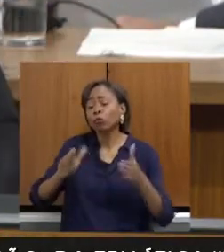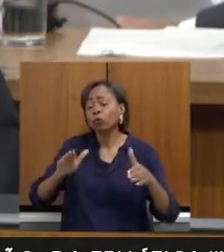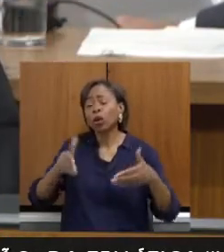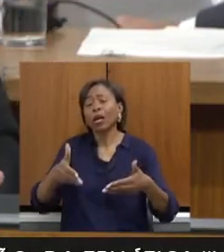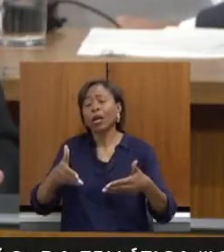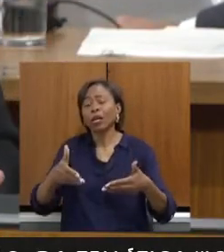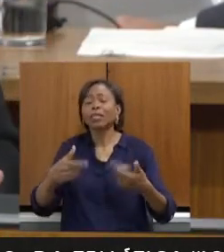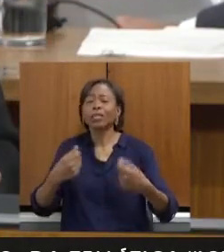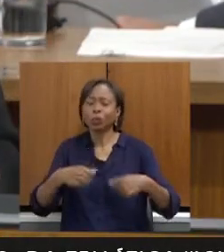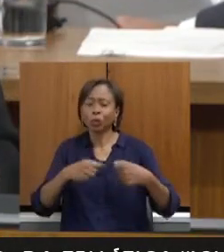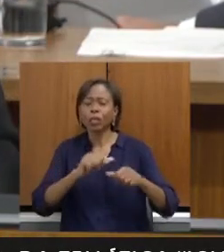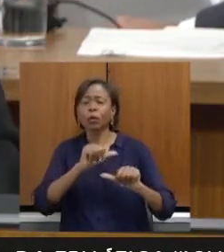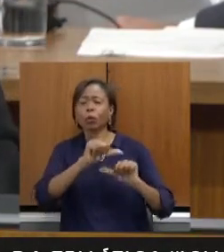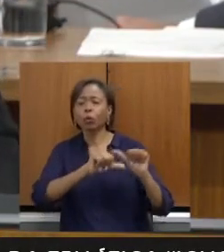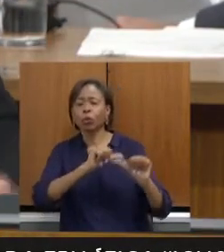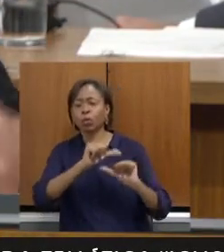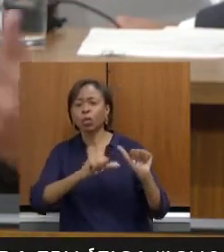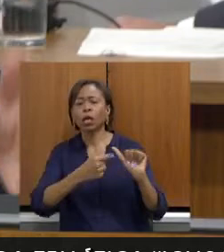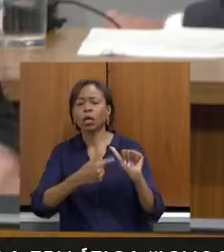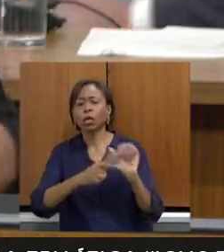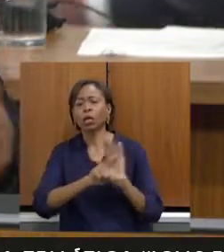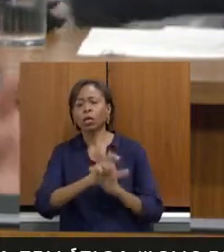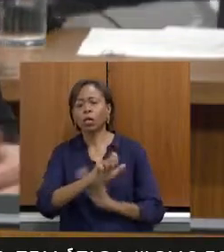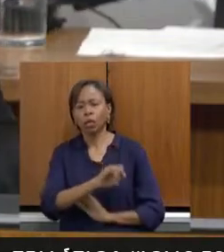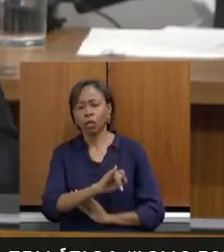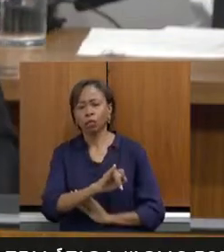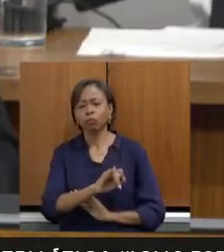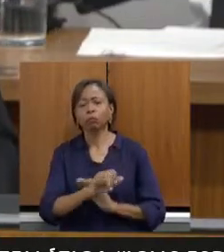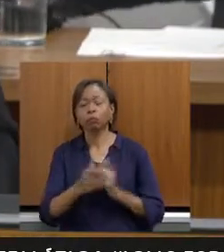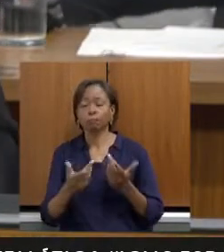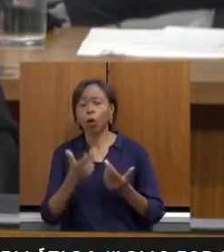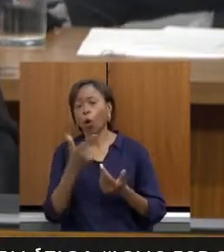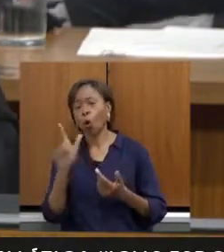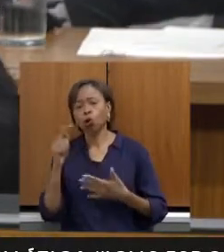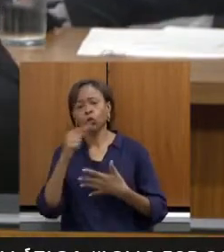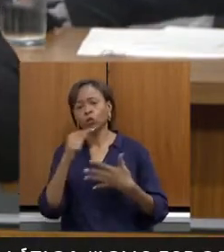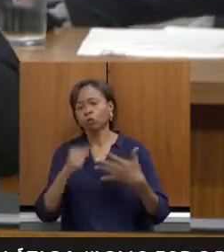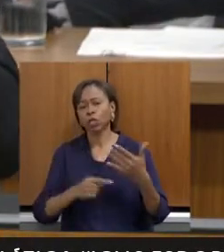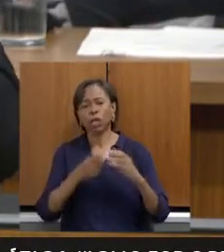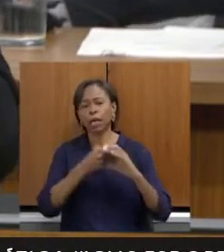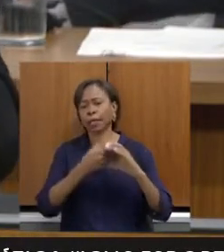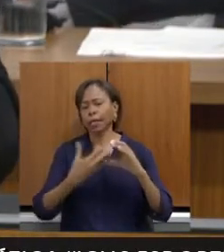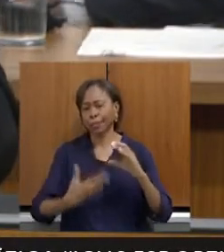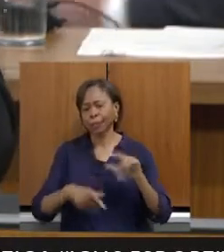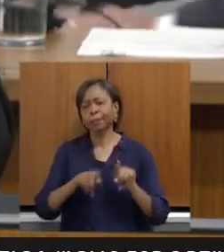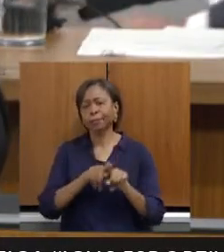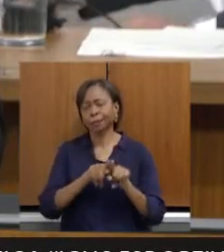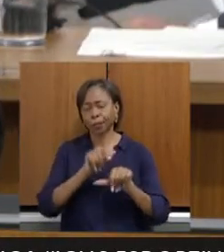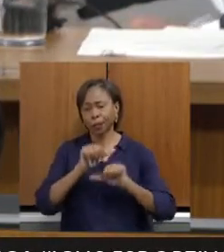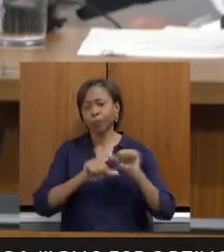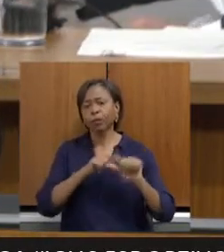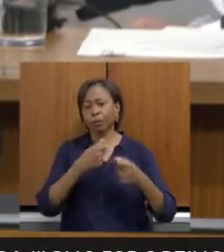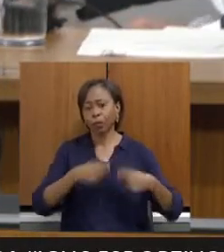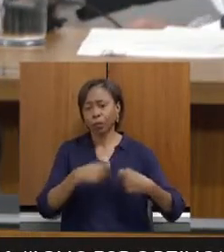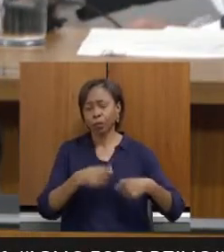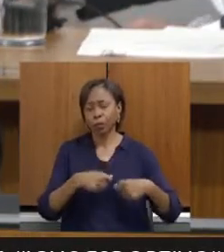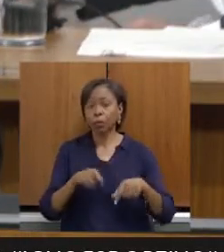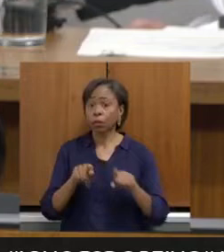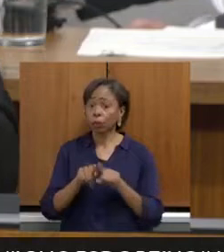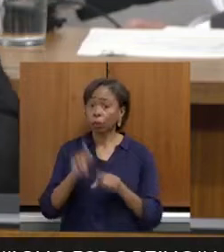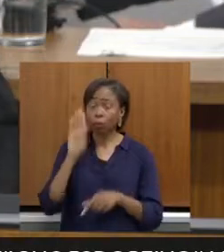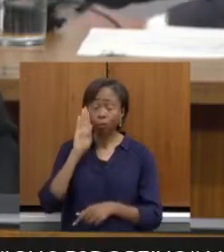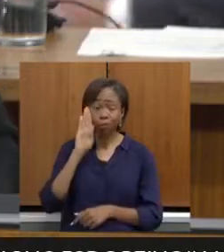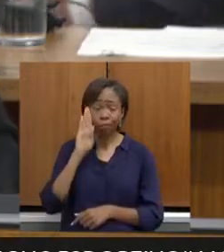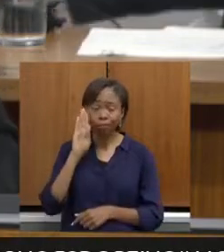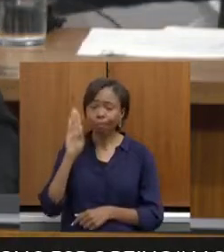alterar em lei também. E outros aspectos também do próprio mecanismo. E o ponto principal, o senhor já